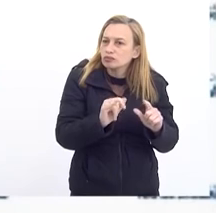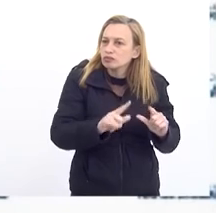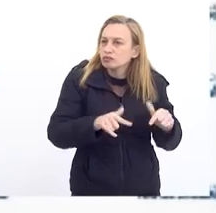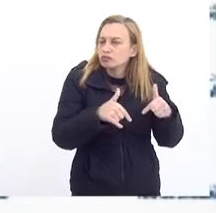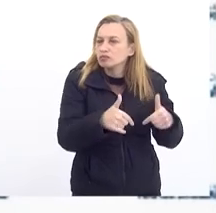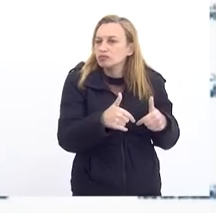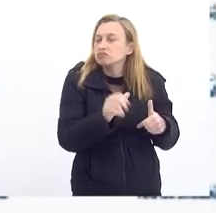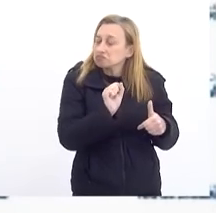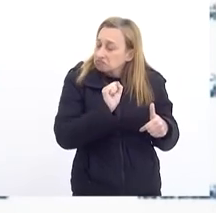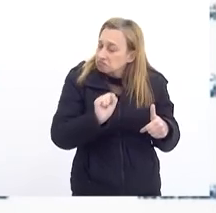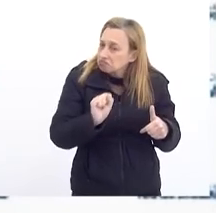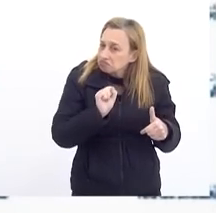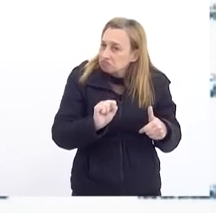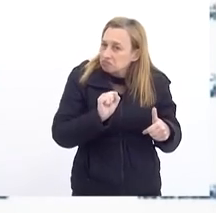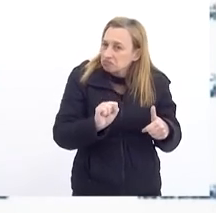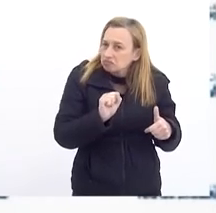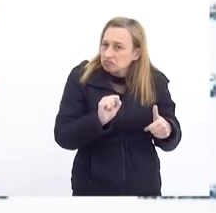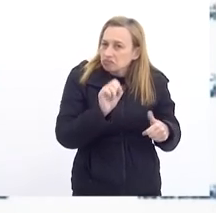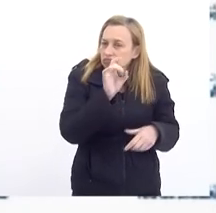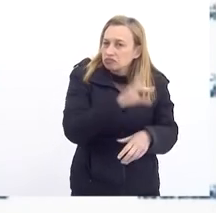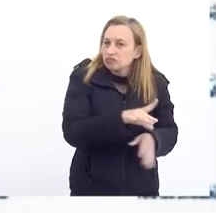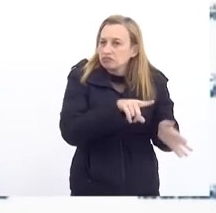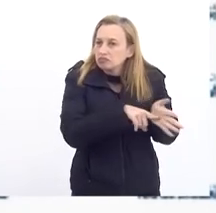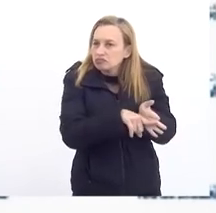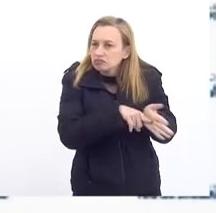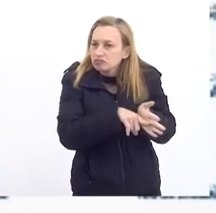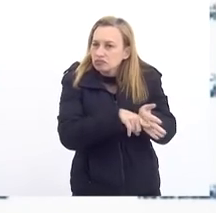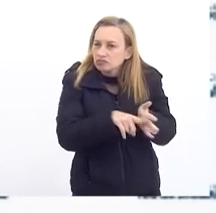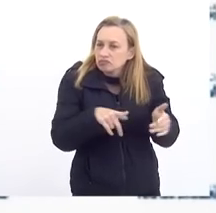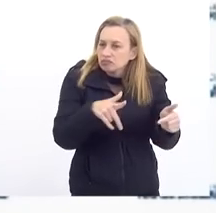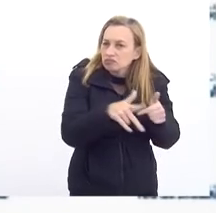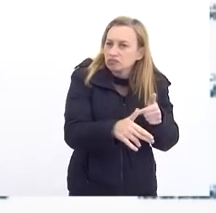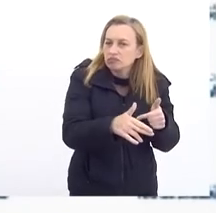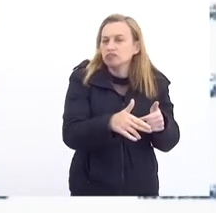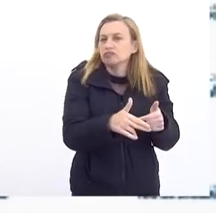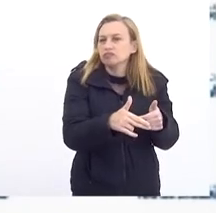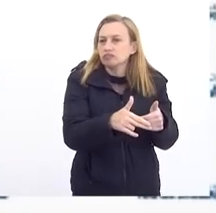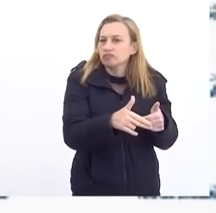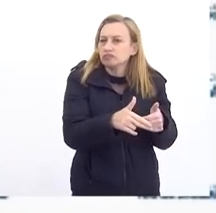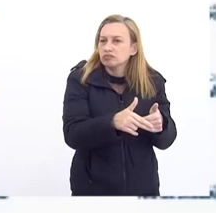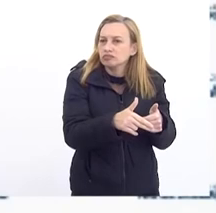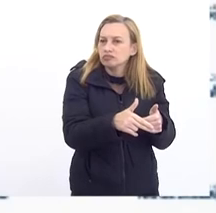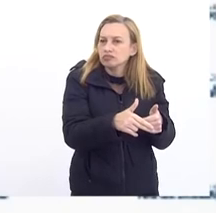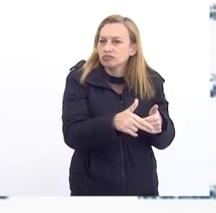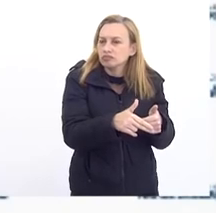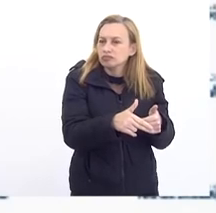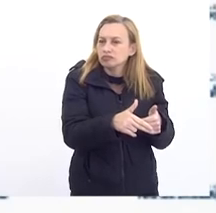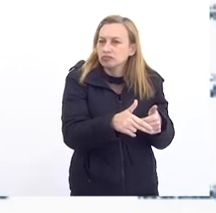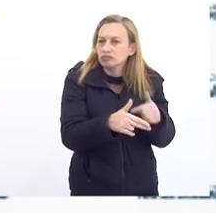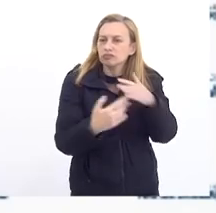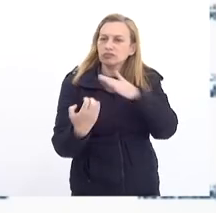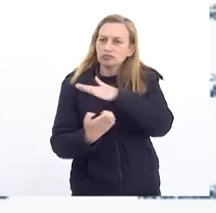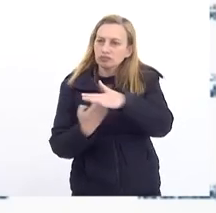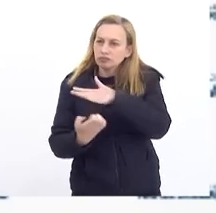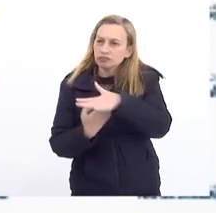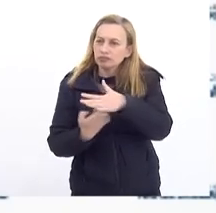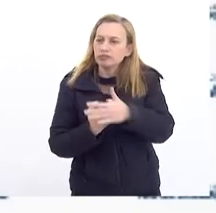Que possam Até em última análise Fazer o impedimento Da empresa De